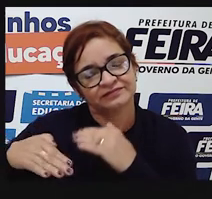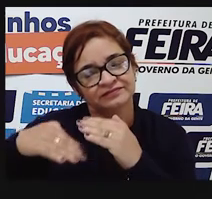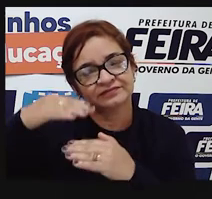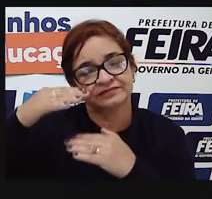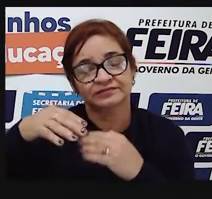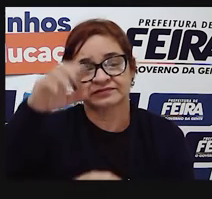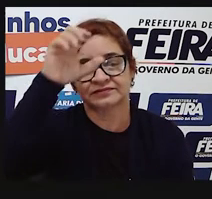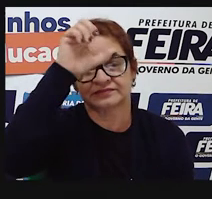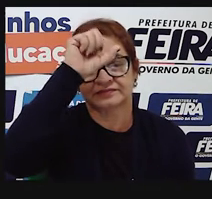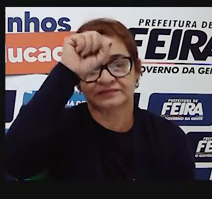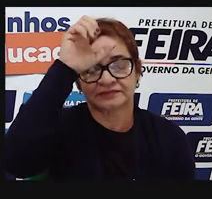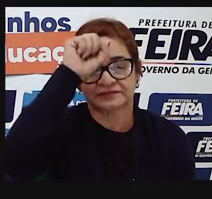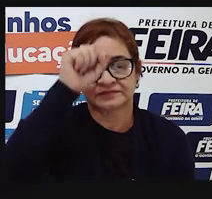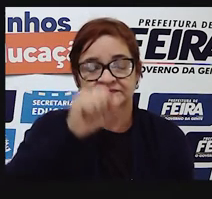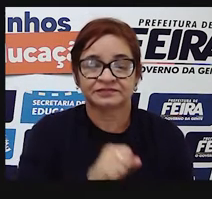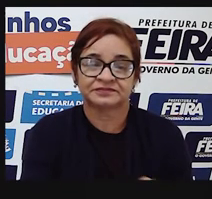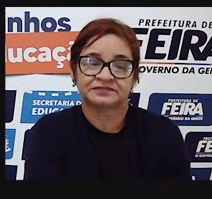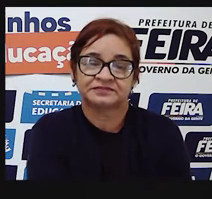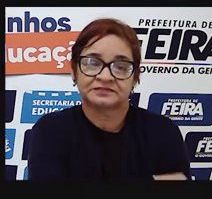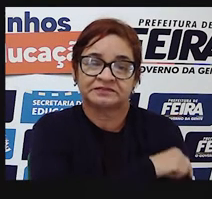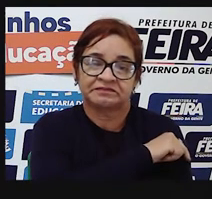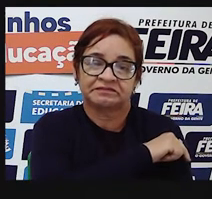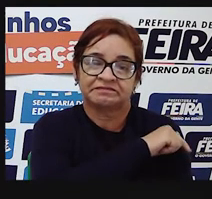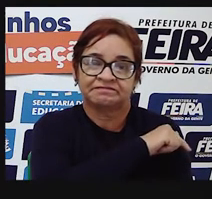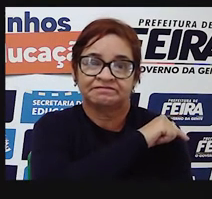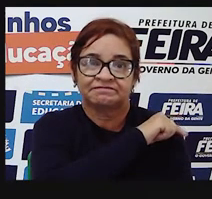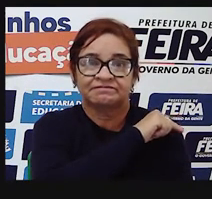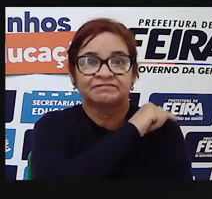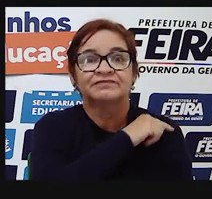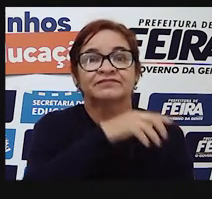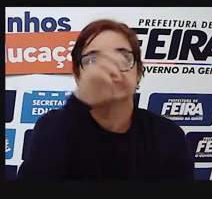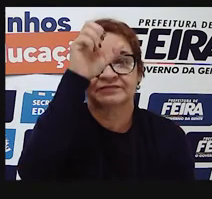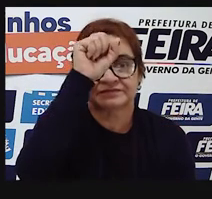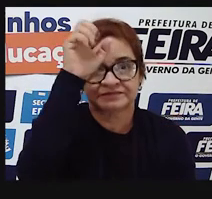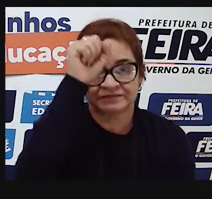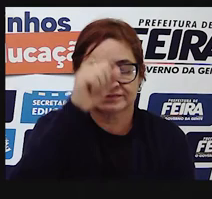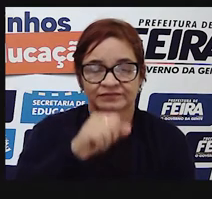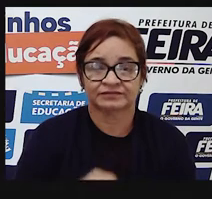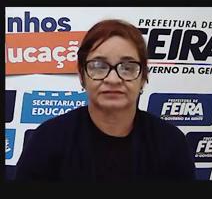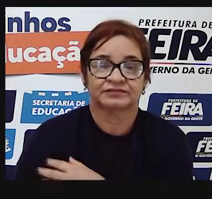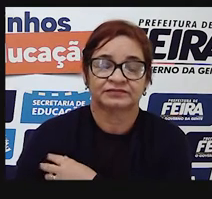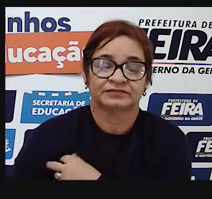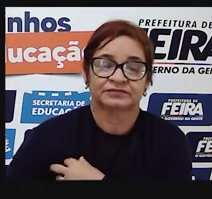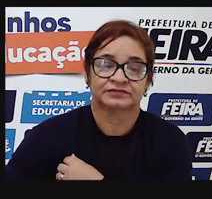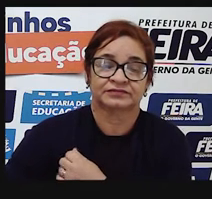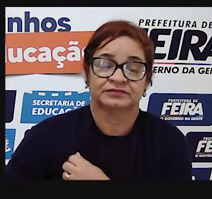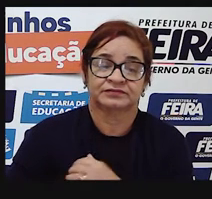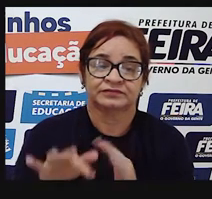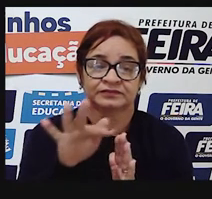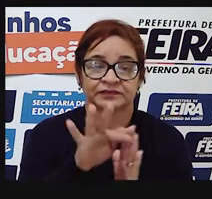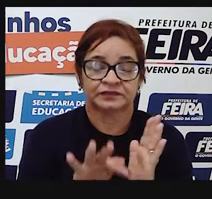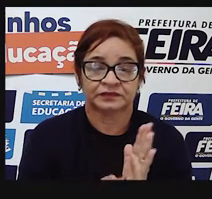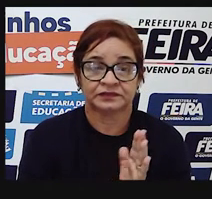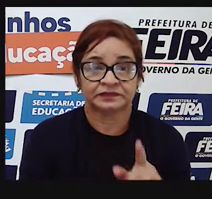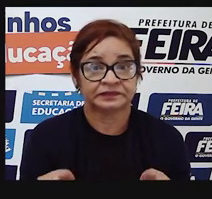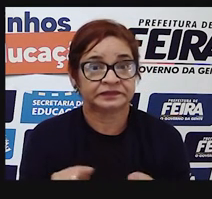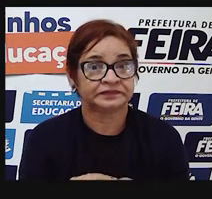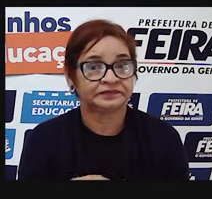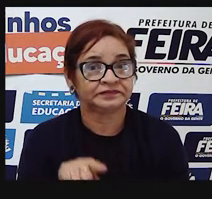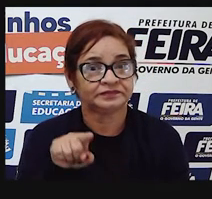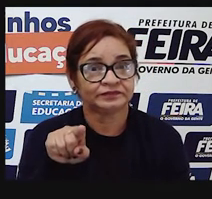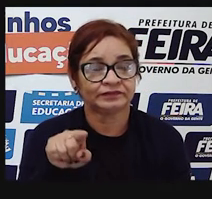nós vamos para o fundamental 1. E aí nós vamos ter um contato mais direto com textos e com a pontuação.